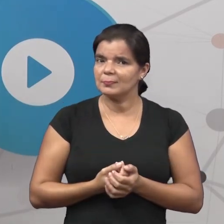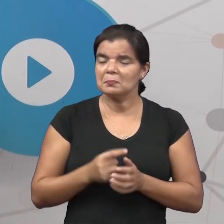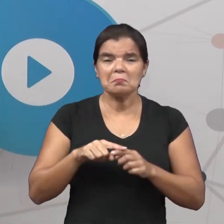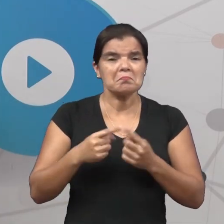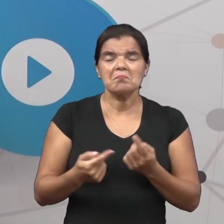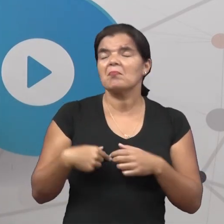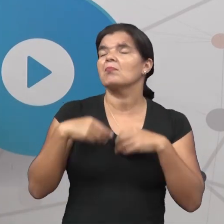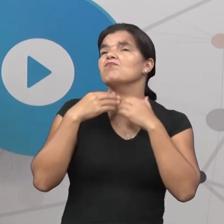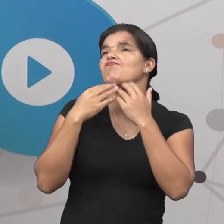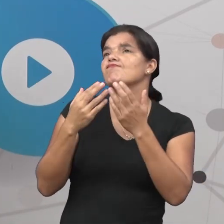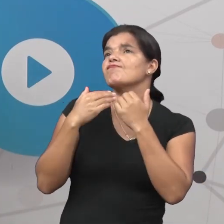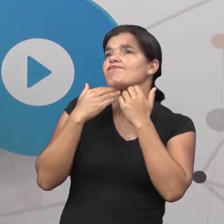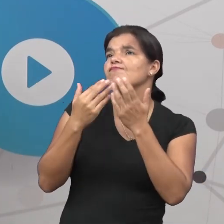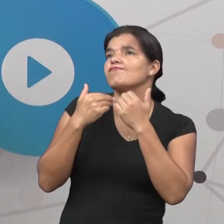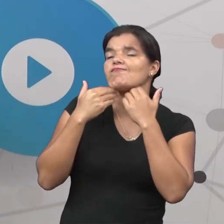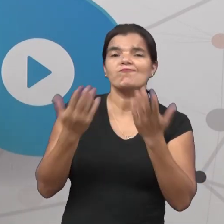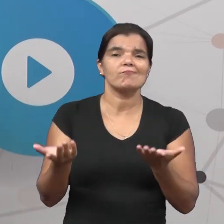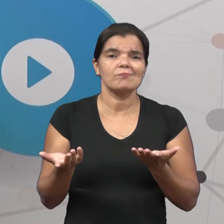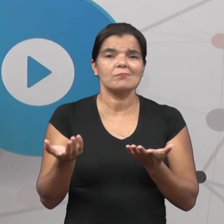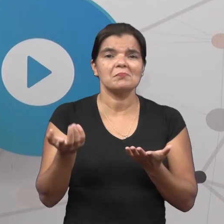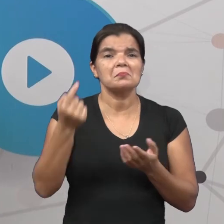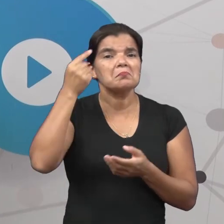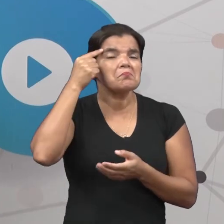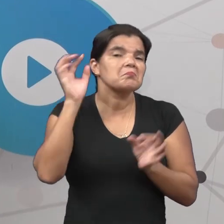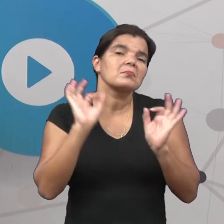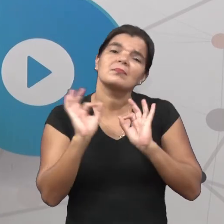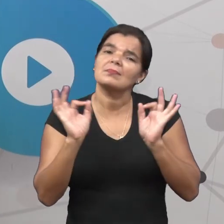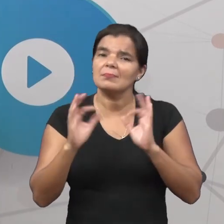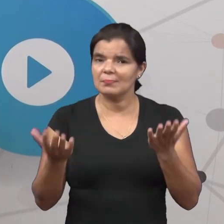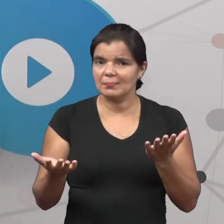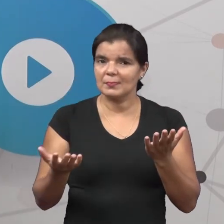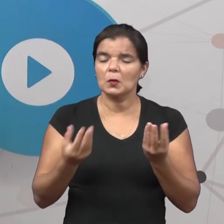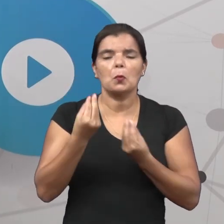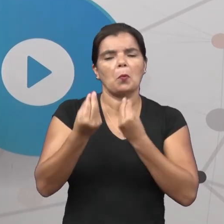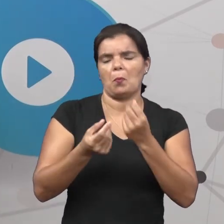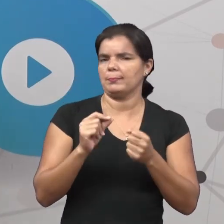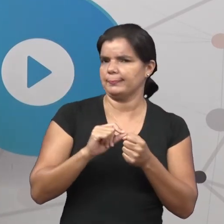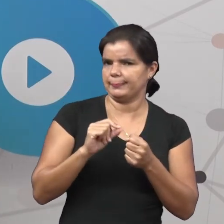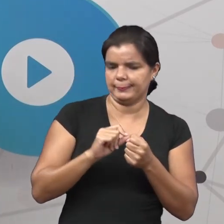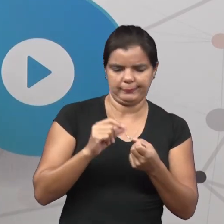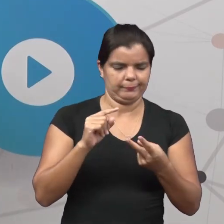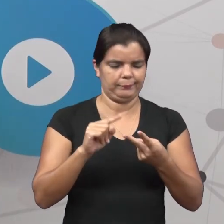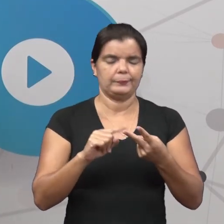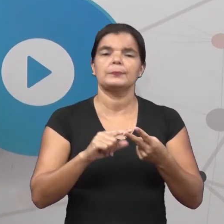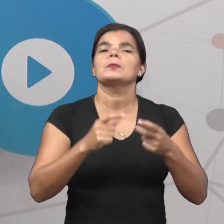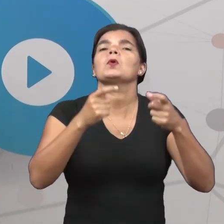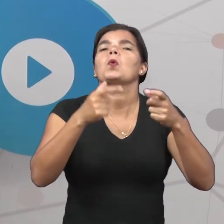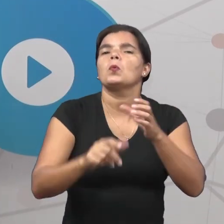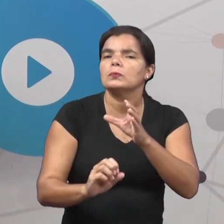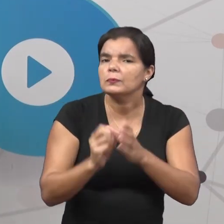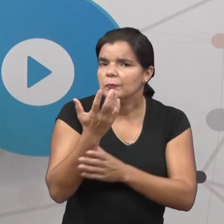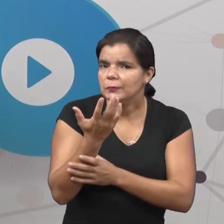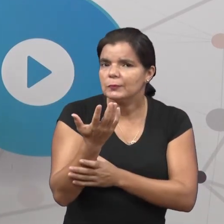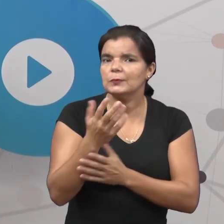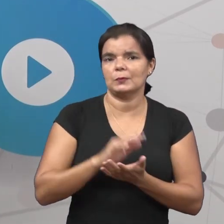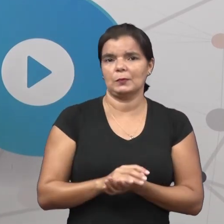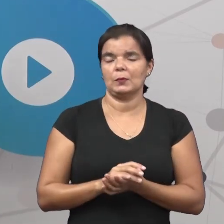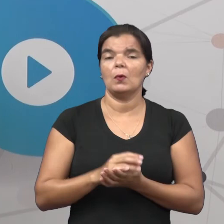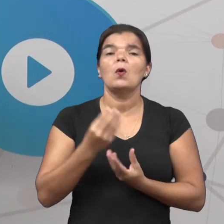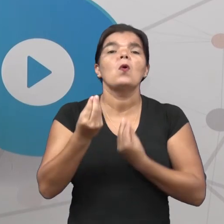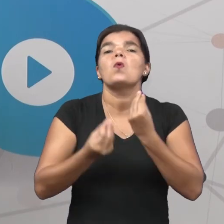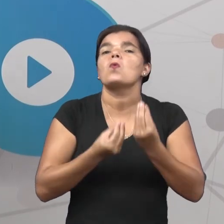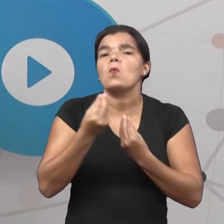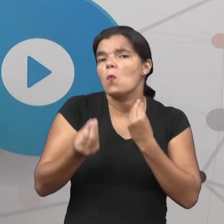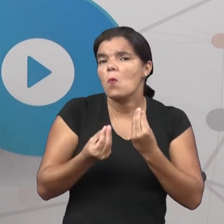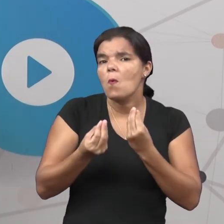gente nem liga, nem imagina do que elas foram feitas, de onde elas surgiram ou como foram